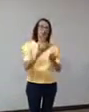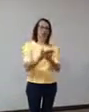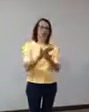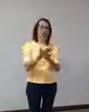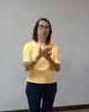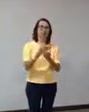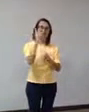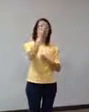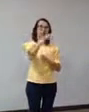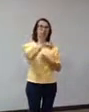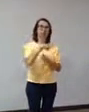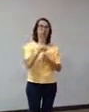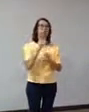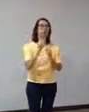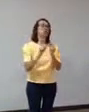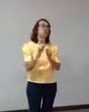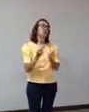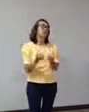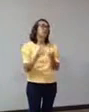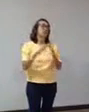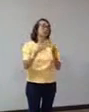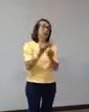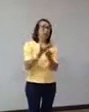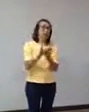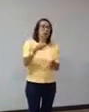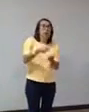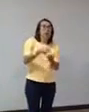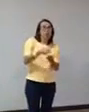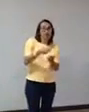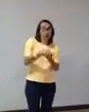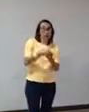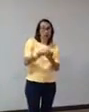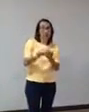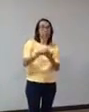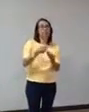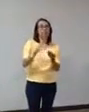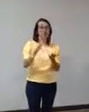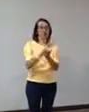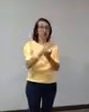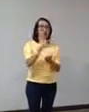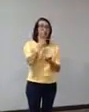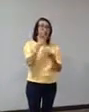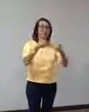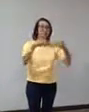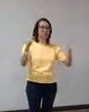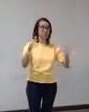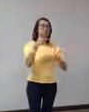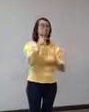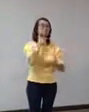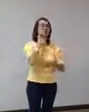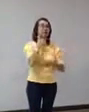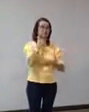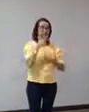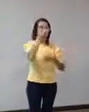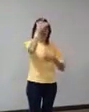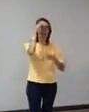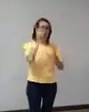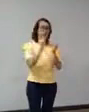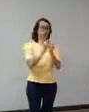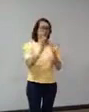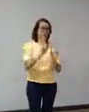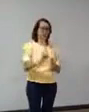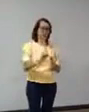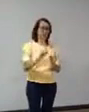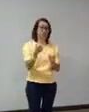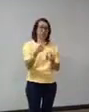O que tem é... As escolas são obrigadas a ter uma porcentagem de vagas, e não tem apoio,